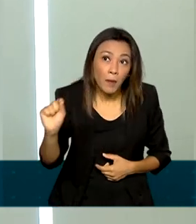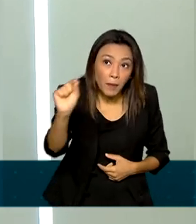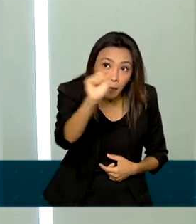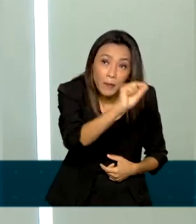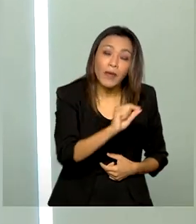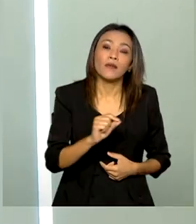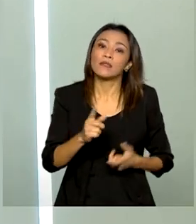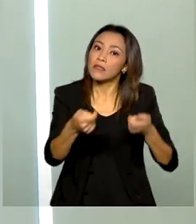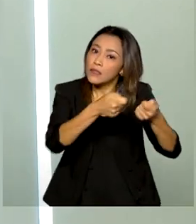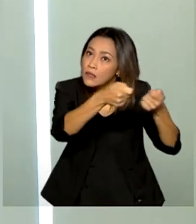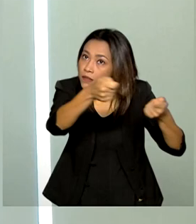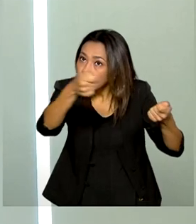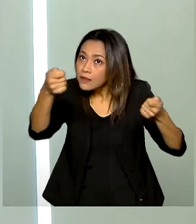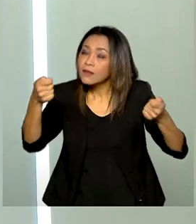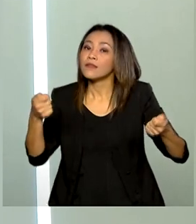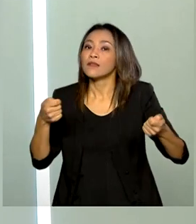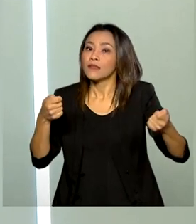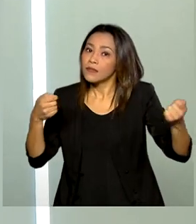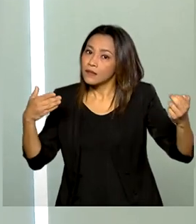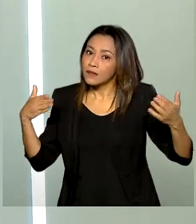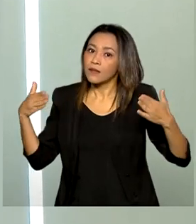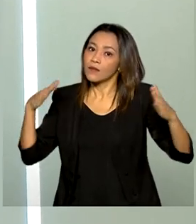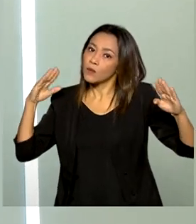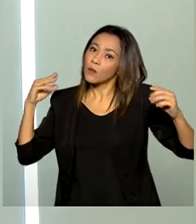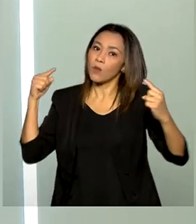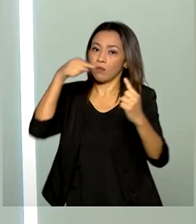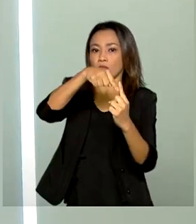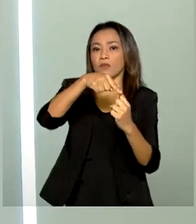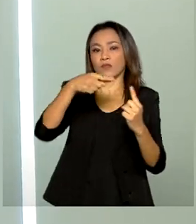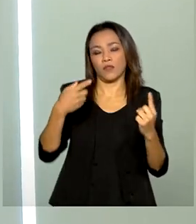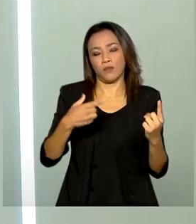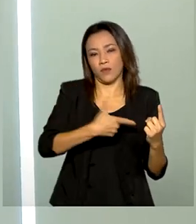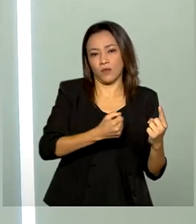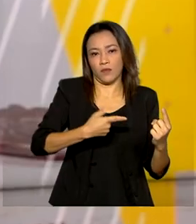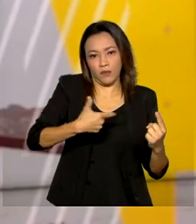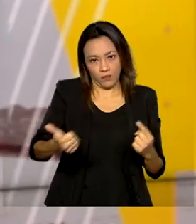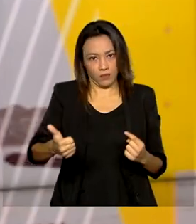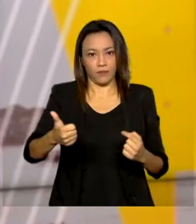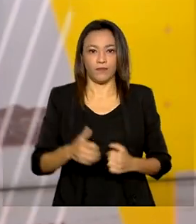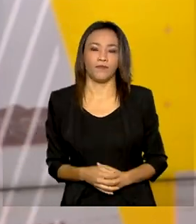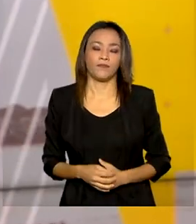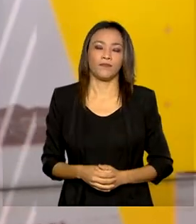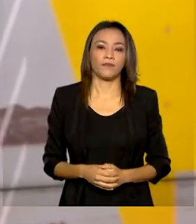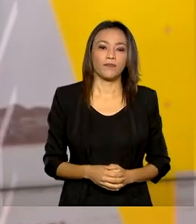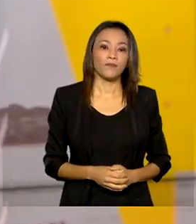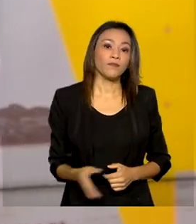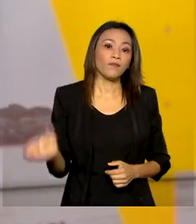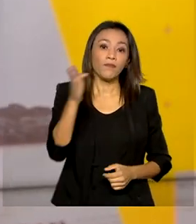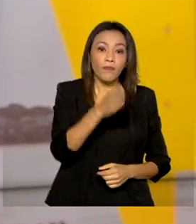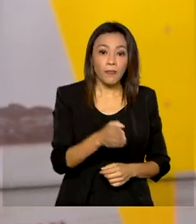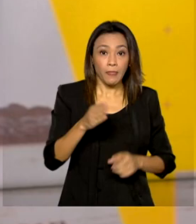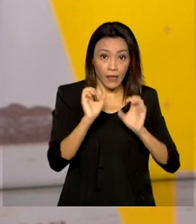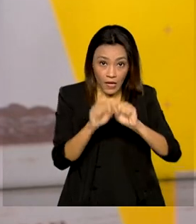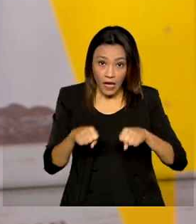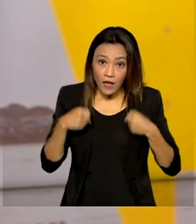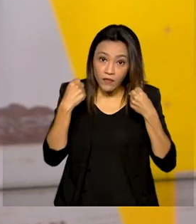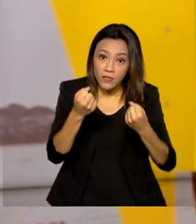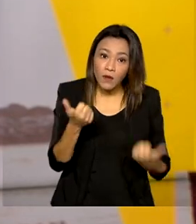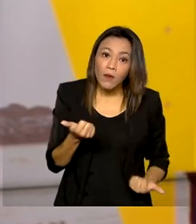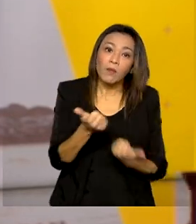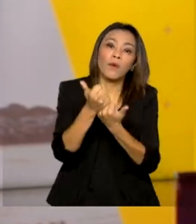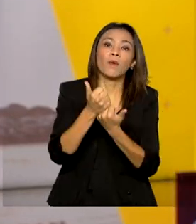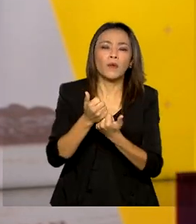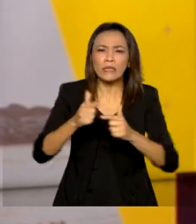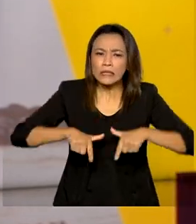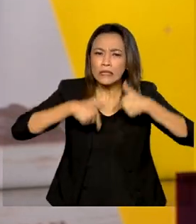fique dentro da meta para 2021. Para reforçar o combate à Covid-19,